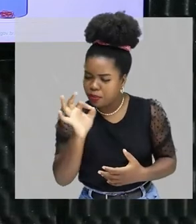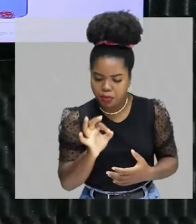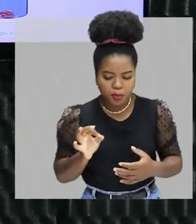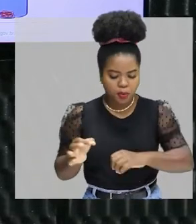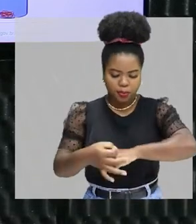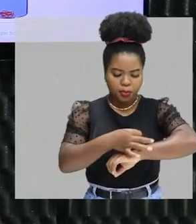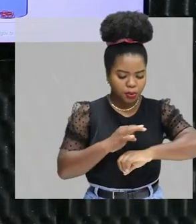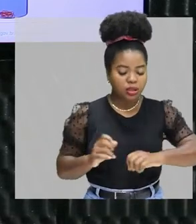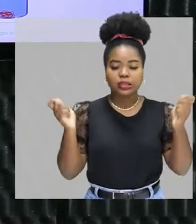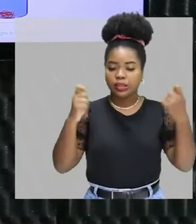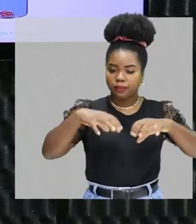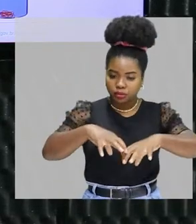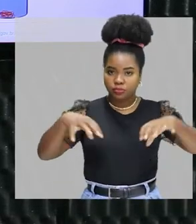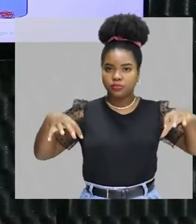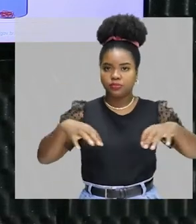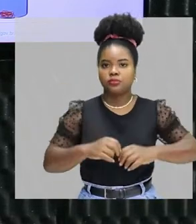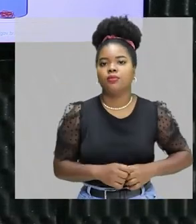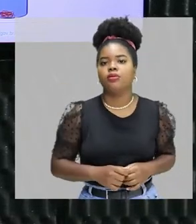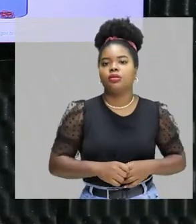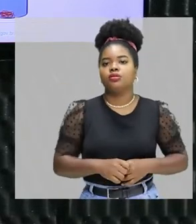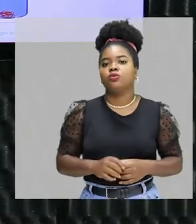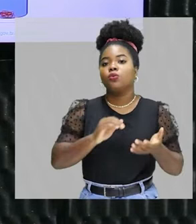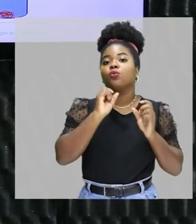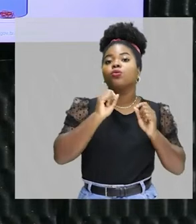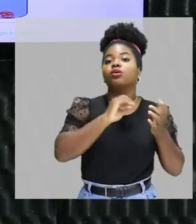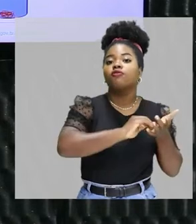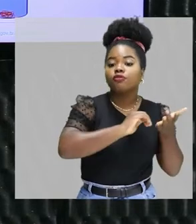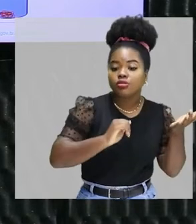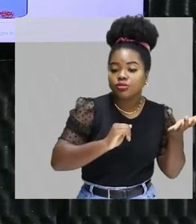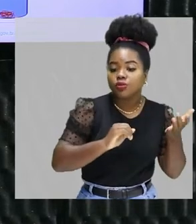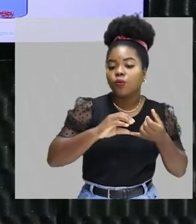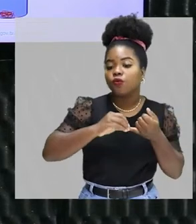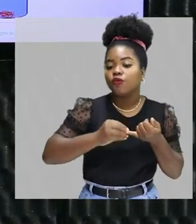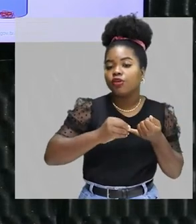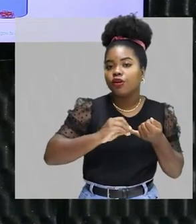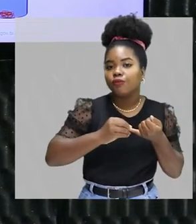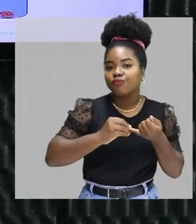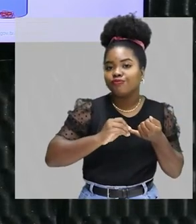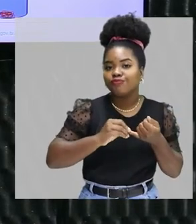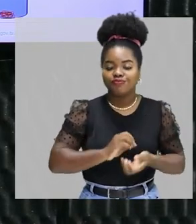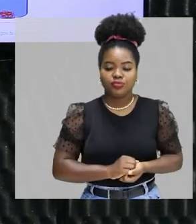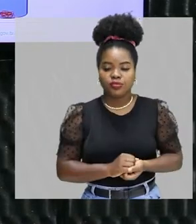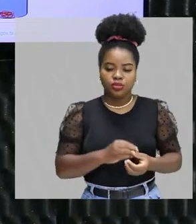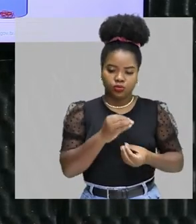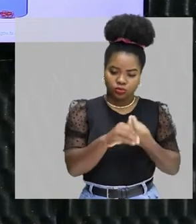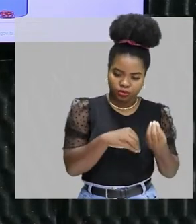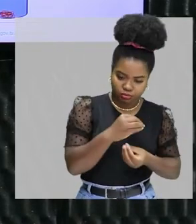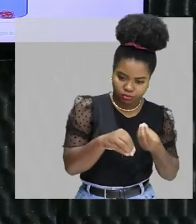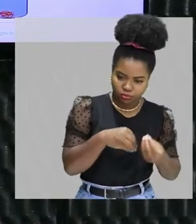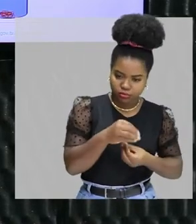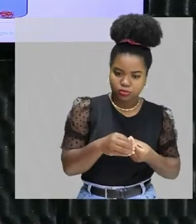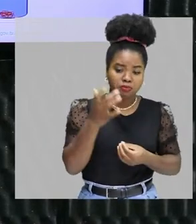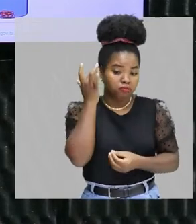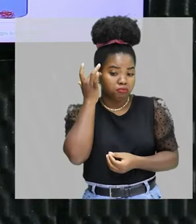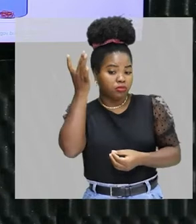fazer essa separação. O que for retirado? Os grãos de feijão. Dessa mistura aqui, é muito